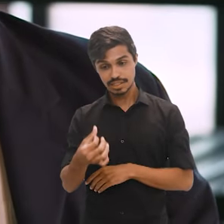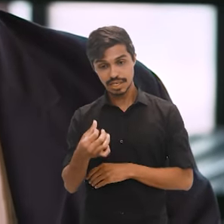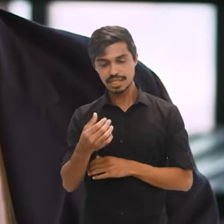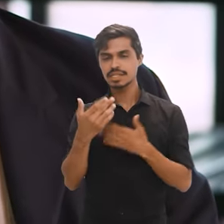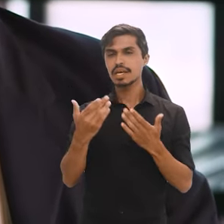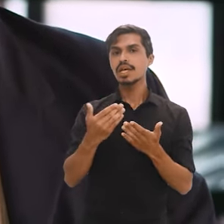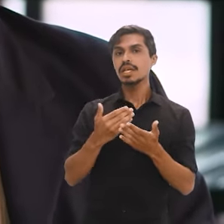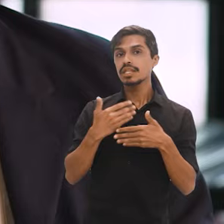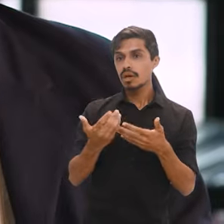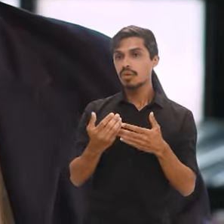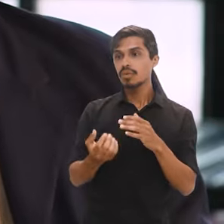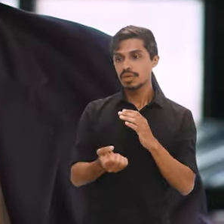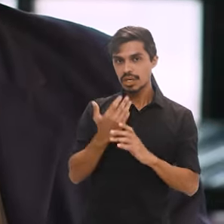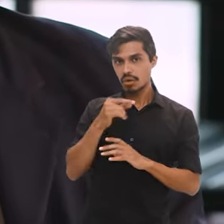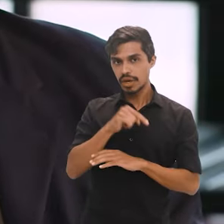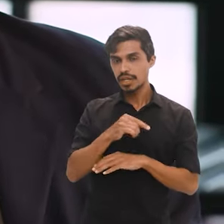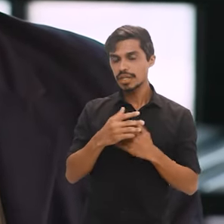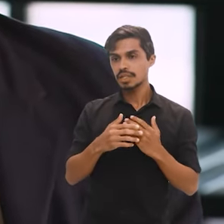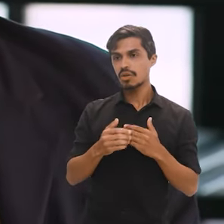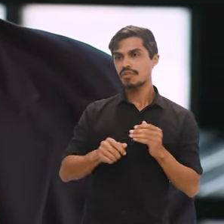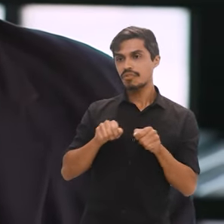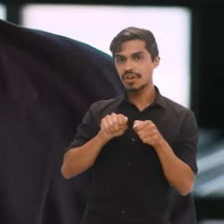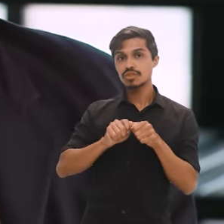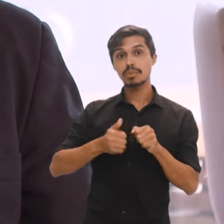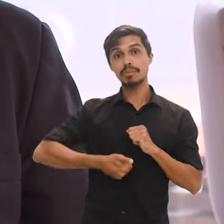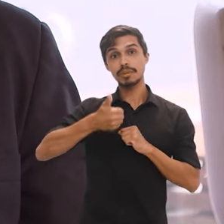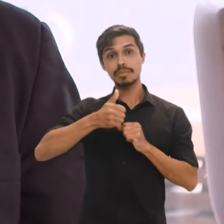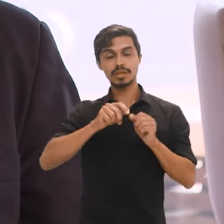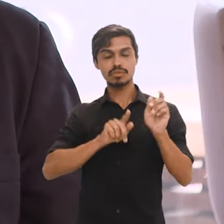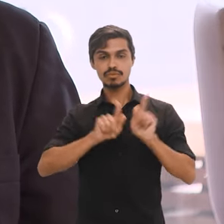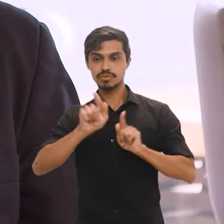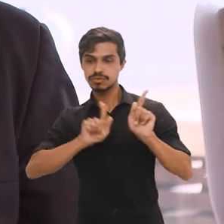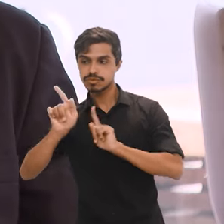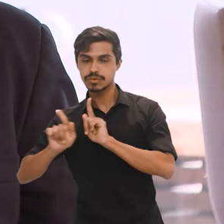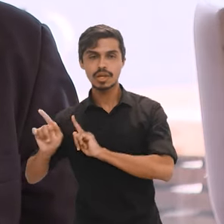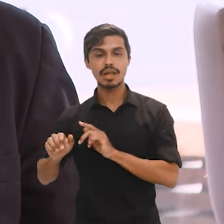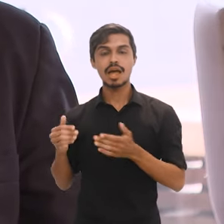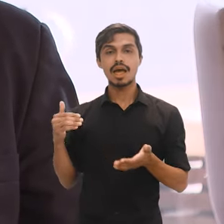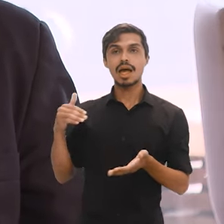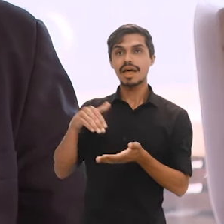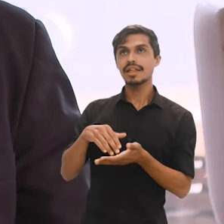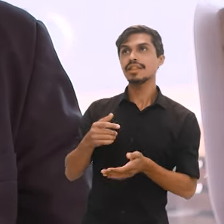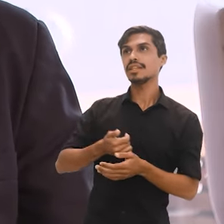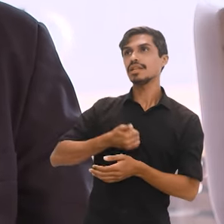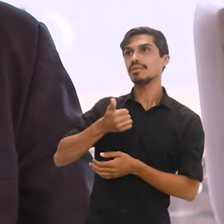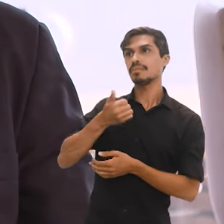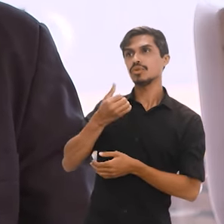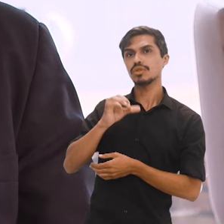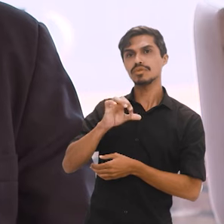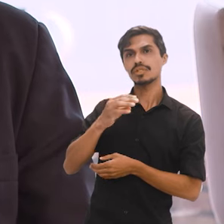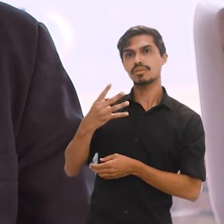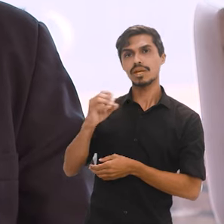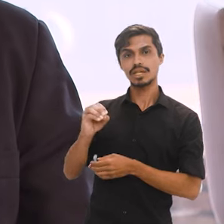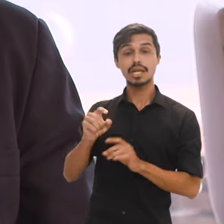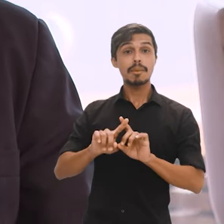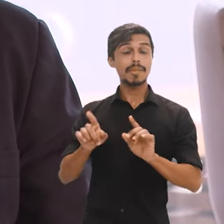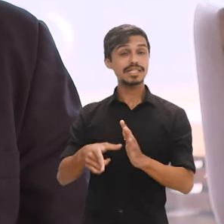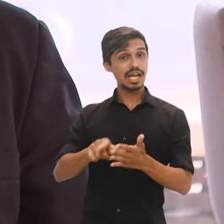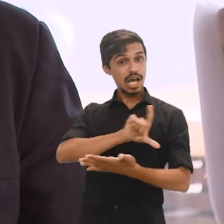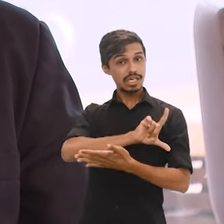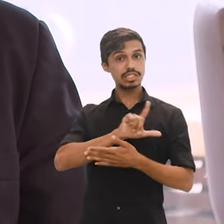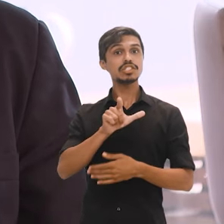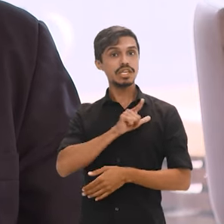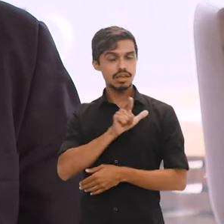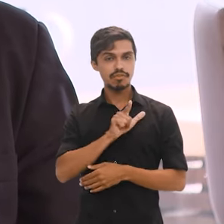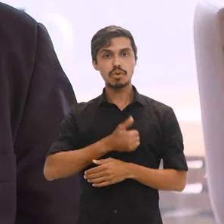fazer o primeiro censo conduzido pelo IBGE em 1940. Até então, o último censo que o Brasil tinha realizado foi